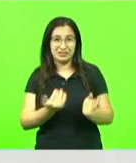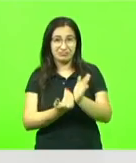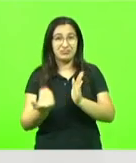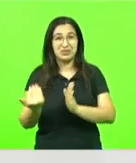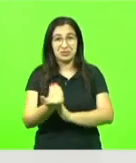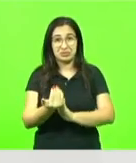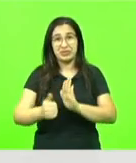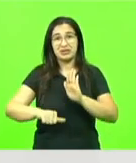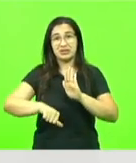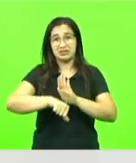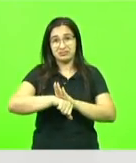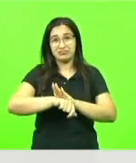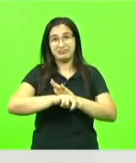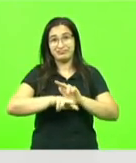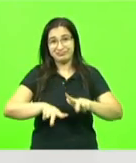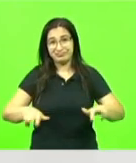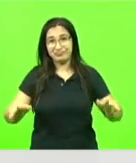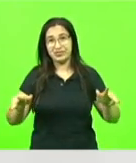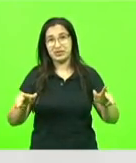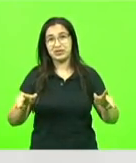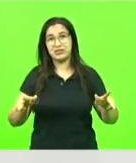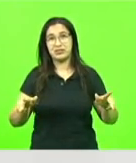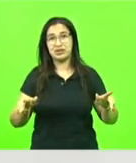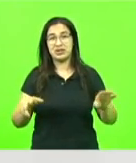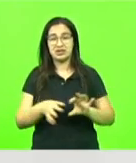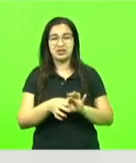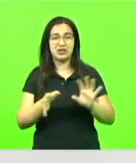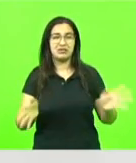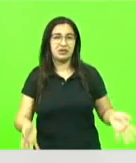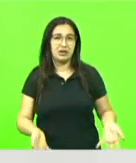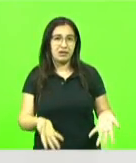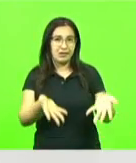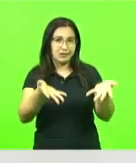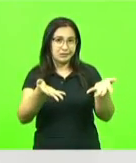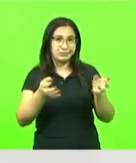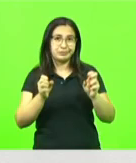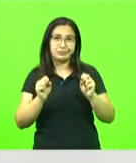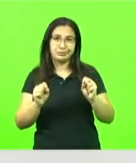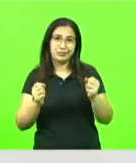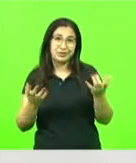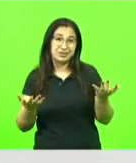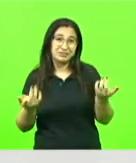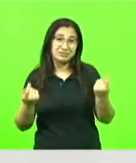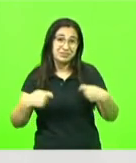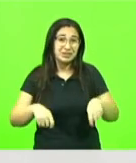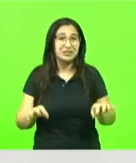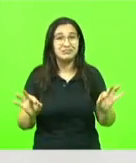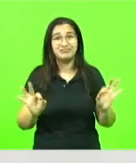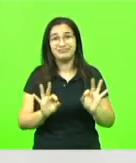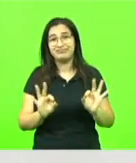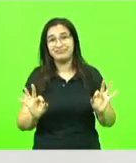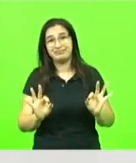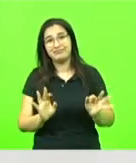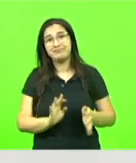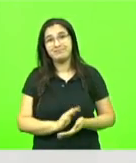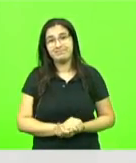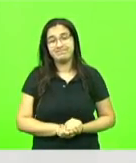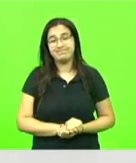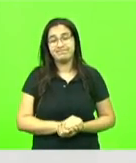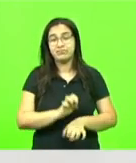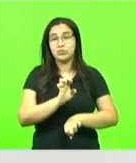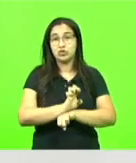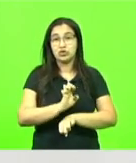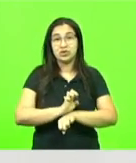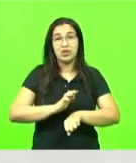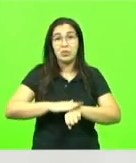aí a gente está começando a criar espaços que não precisavam aqui no Estado de Santa Catarina. É o Estado mais